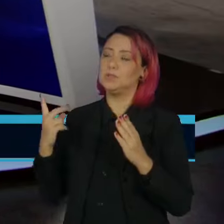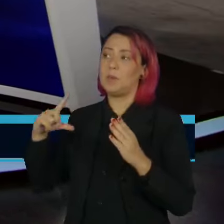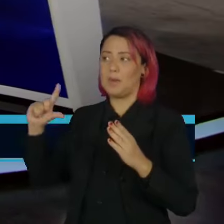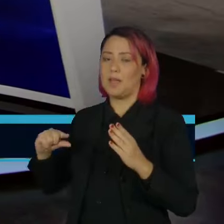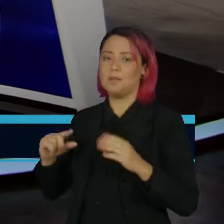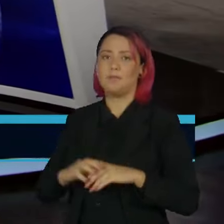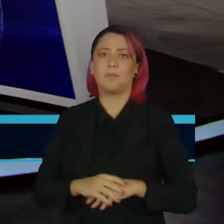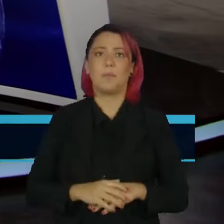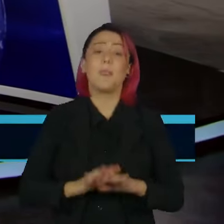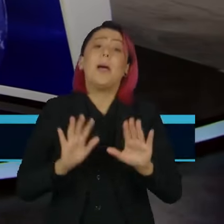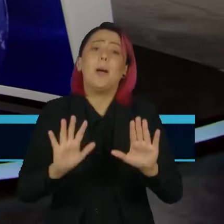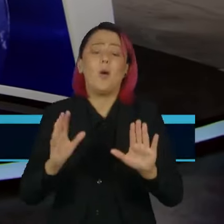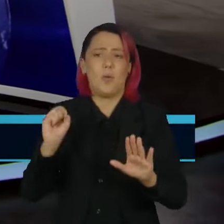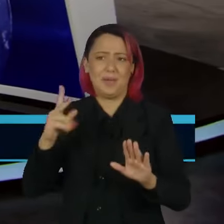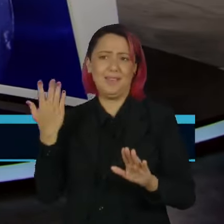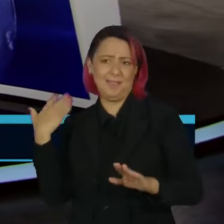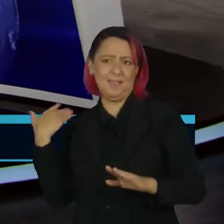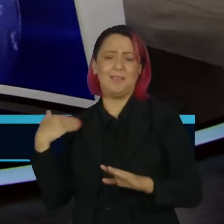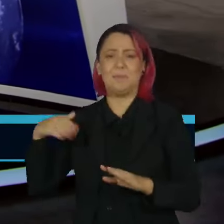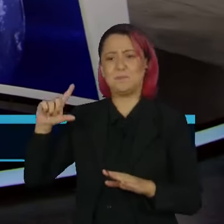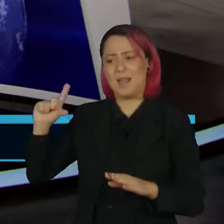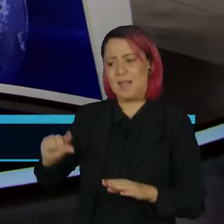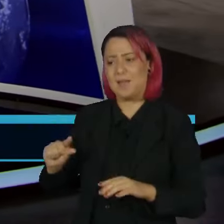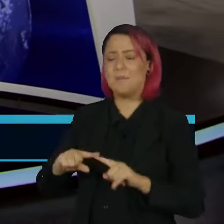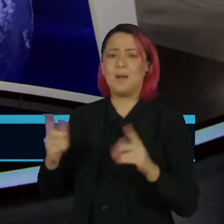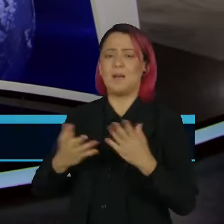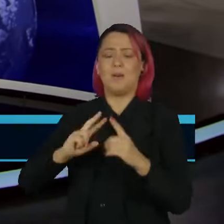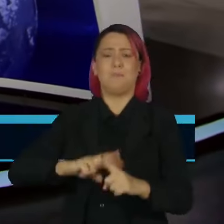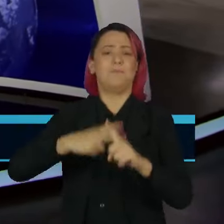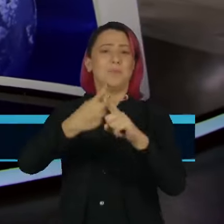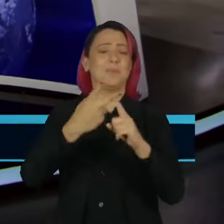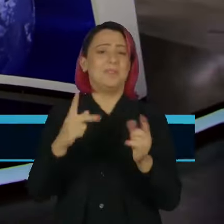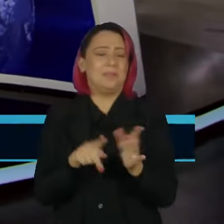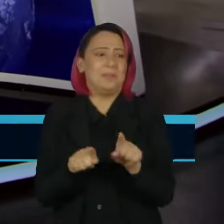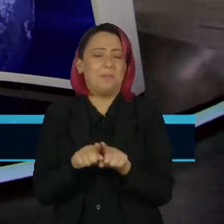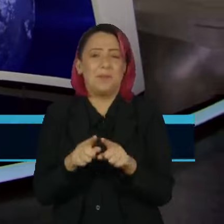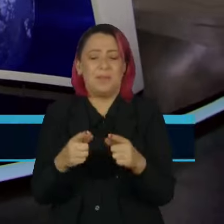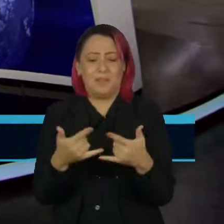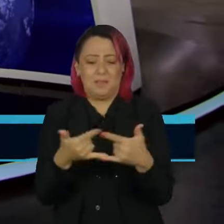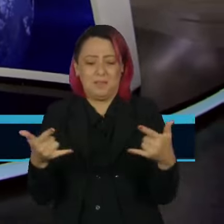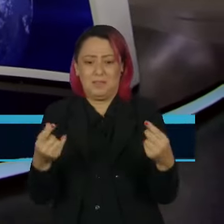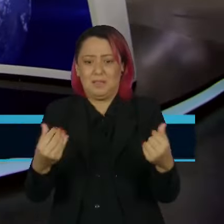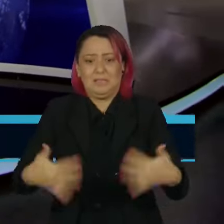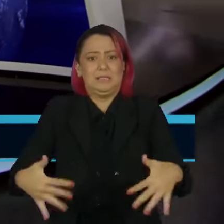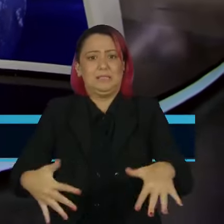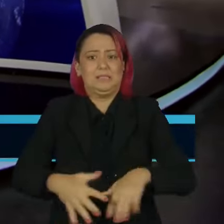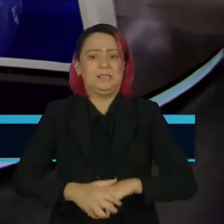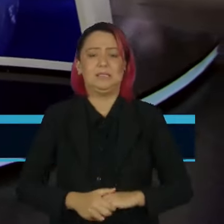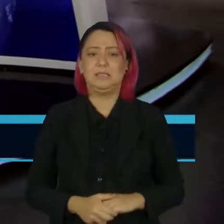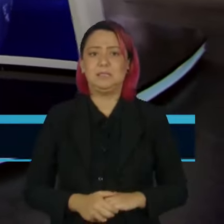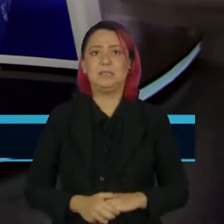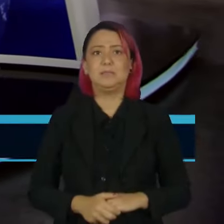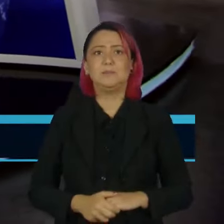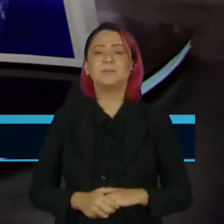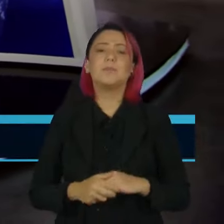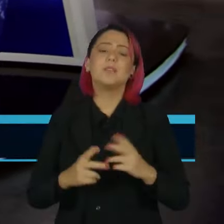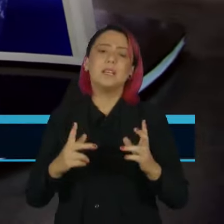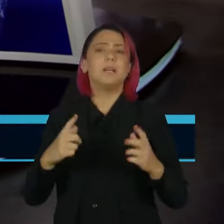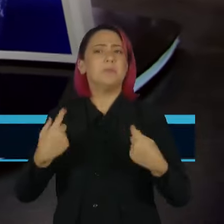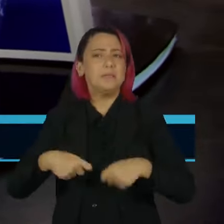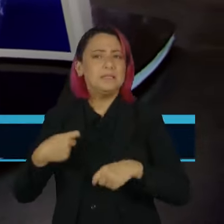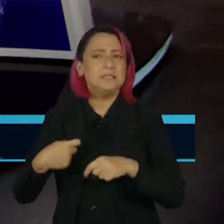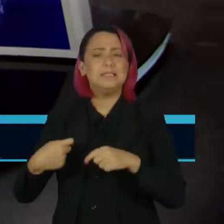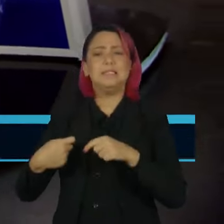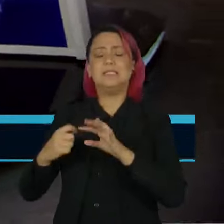baratas, mas o fato é que, segundo os consumidores, ainda estão caras, não é? Capaz. As companhias cobram mudanças estruturais para